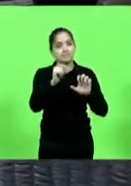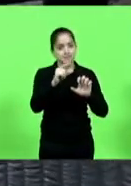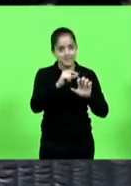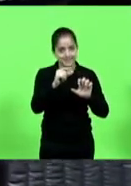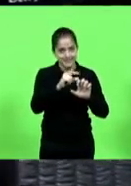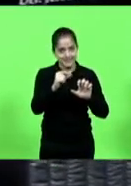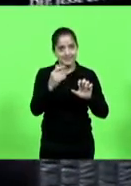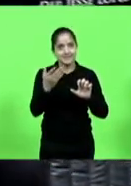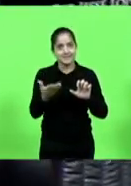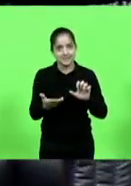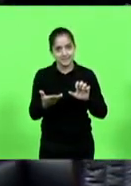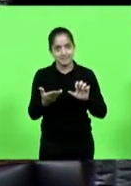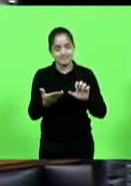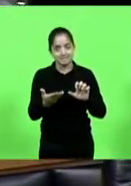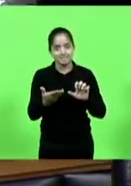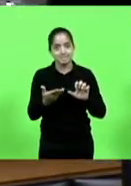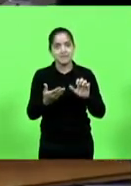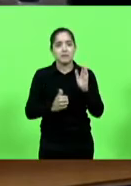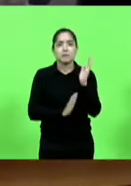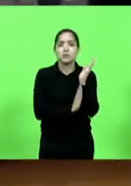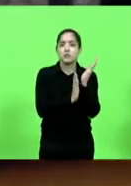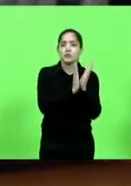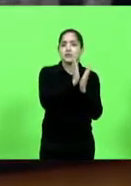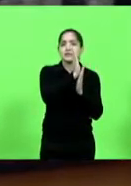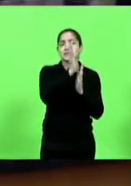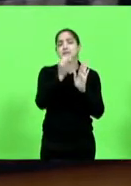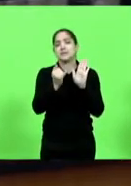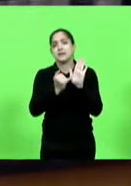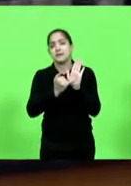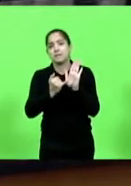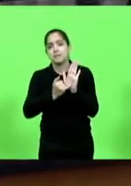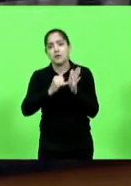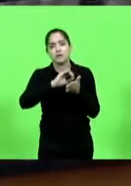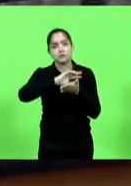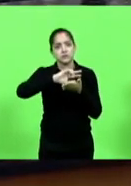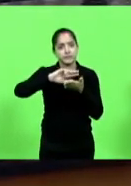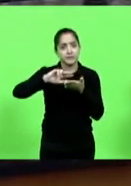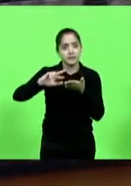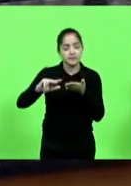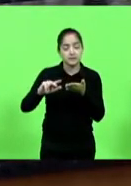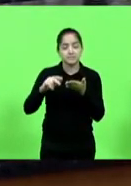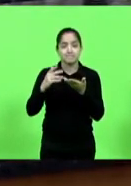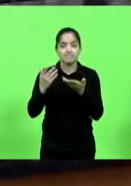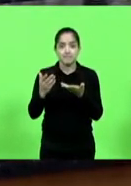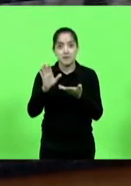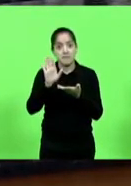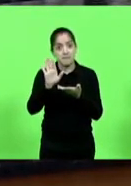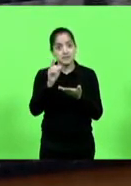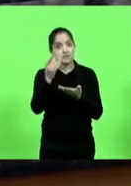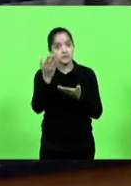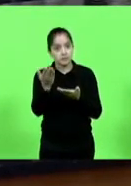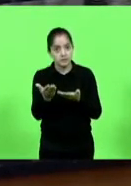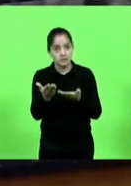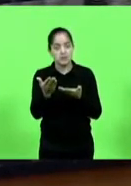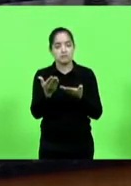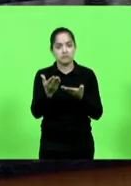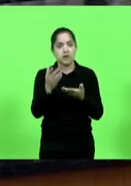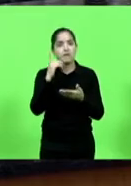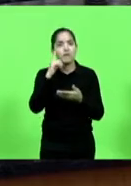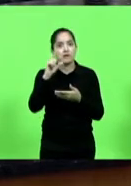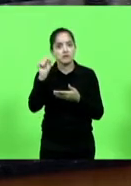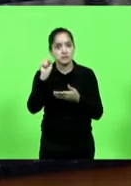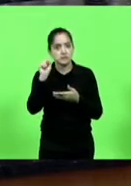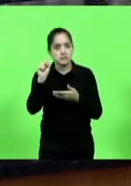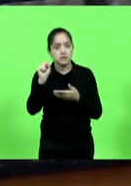nosso maior revolto de burocracias, impostos e insensatez. O senhor empreendeu, venceu e,